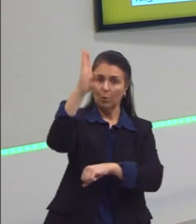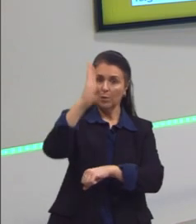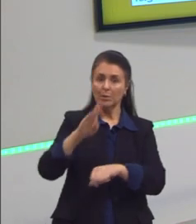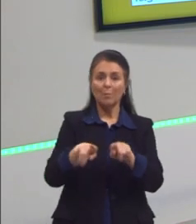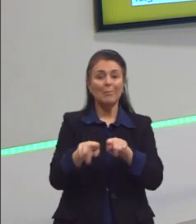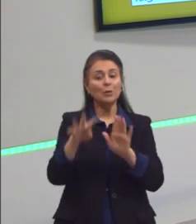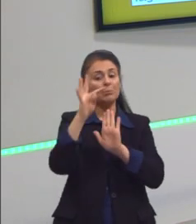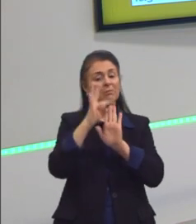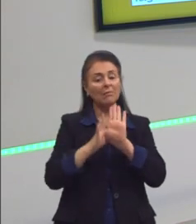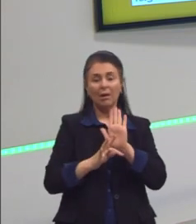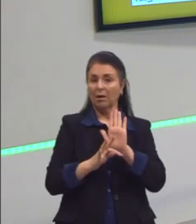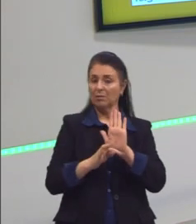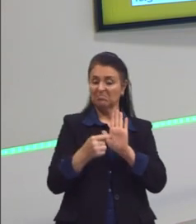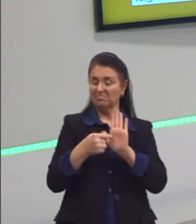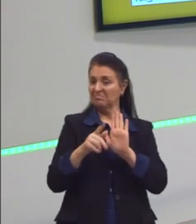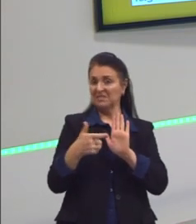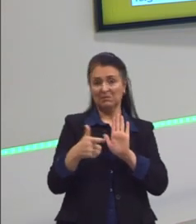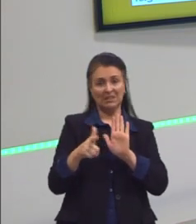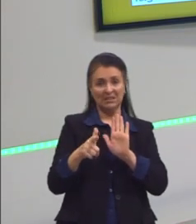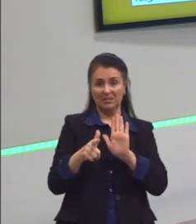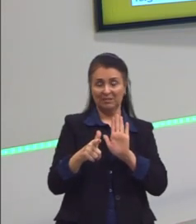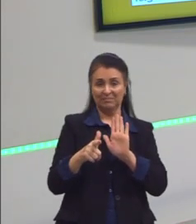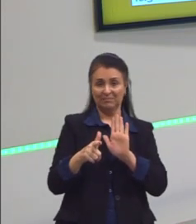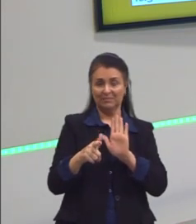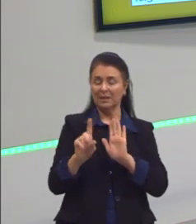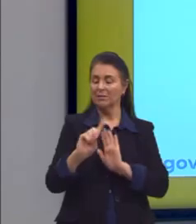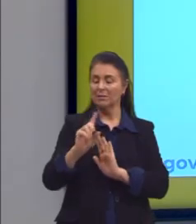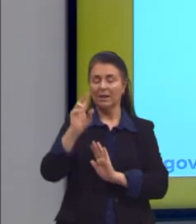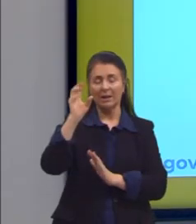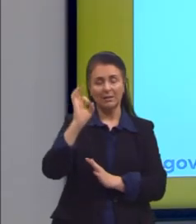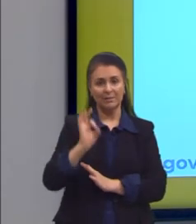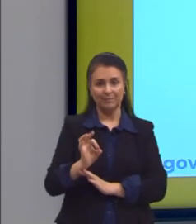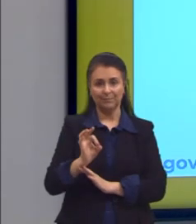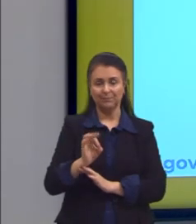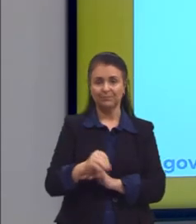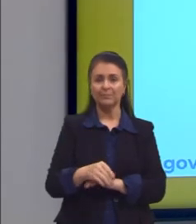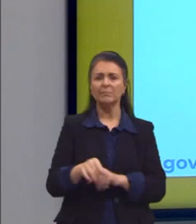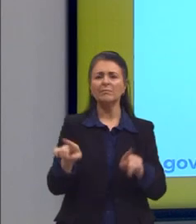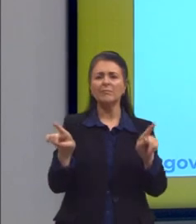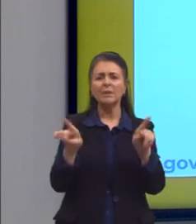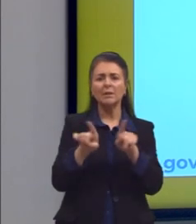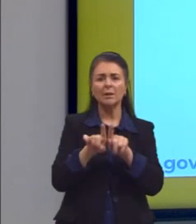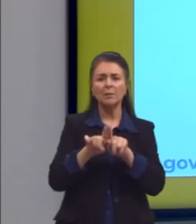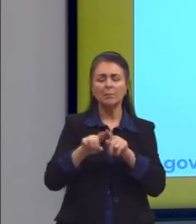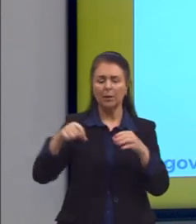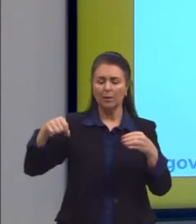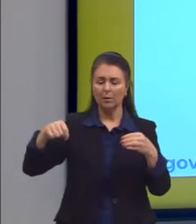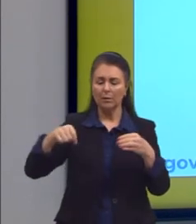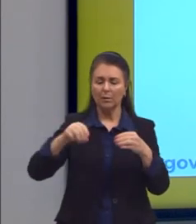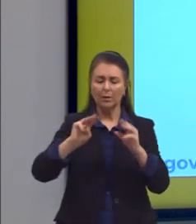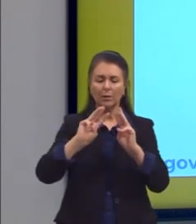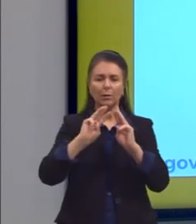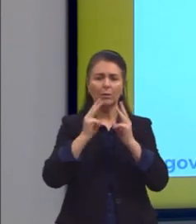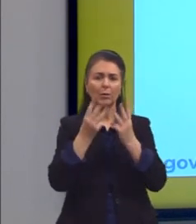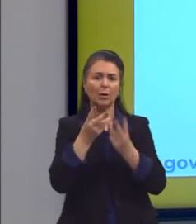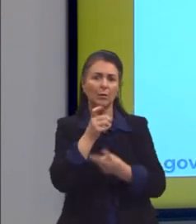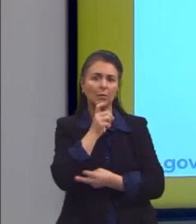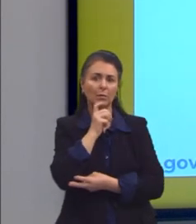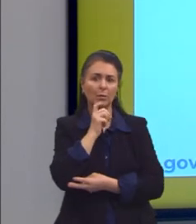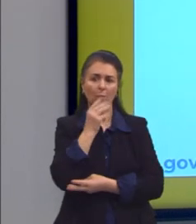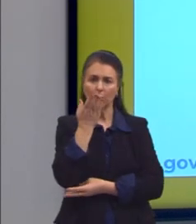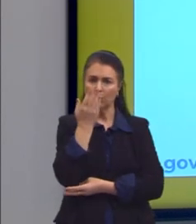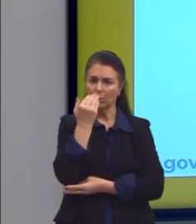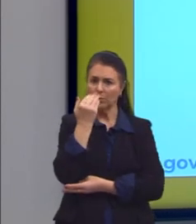exatamente disso. Então, essa não é a alternativa correta. Ele está falando do cultivo de hortaliças para o consumo